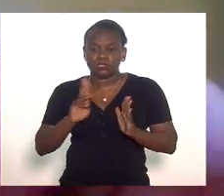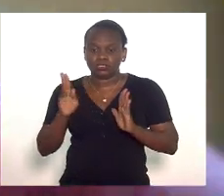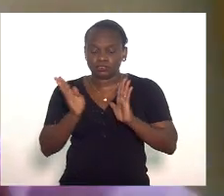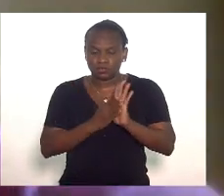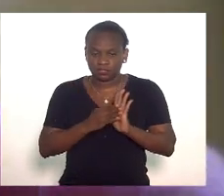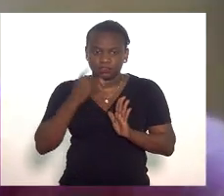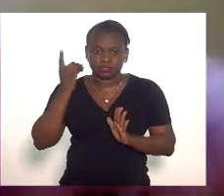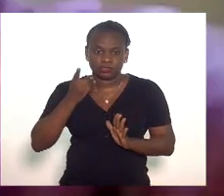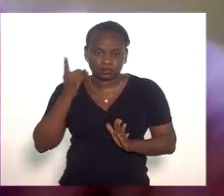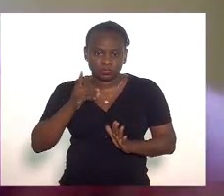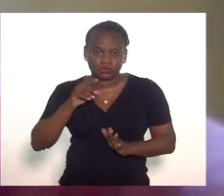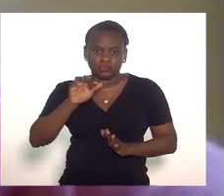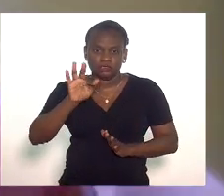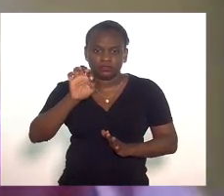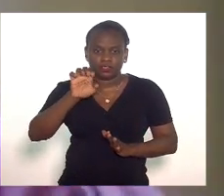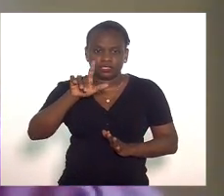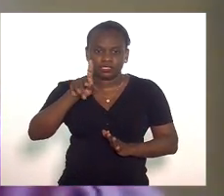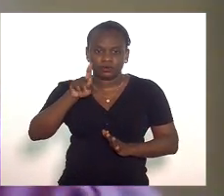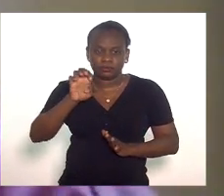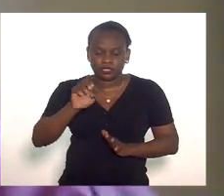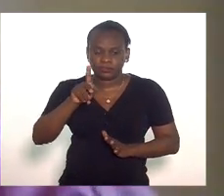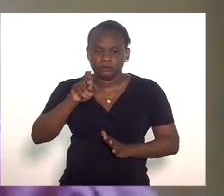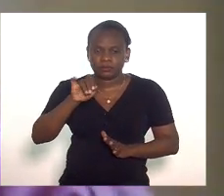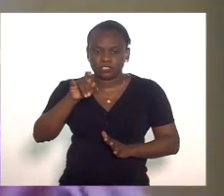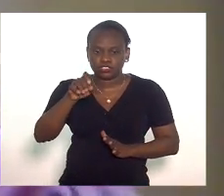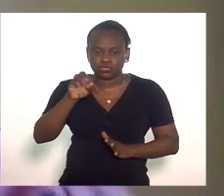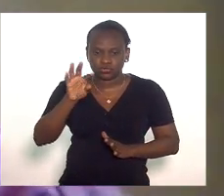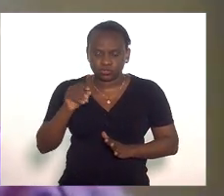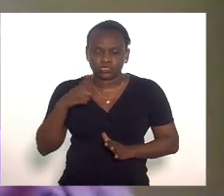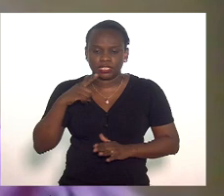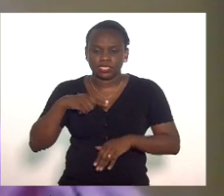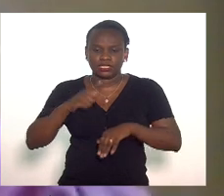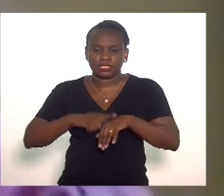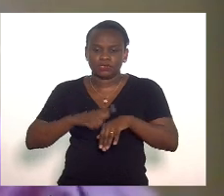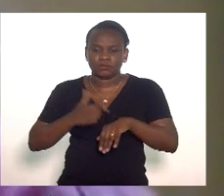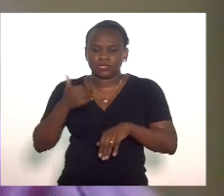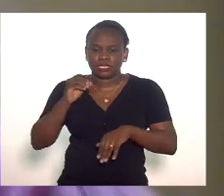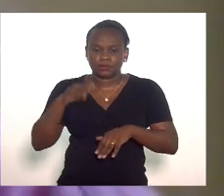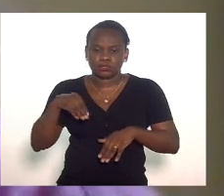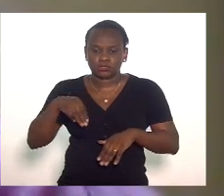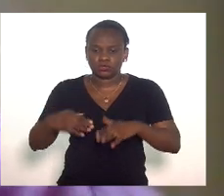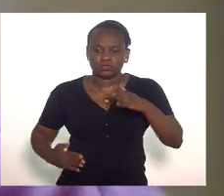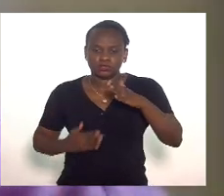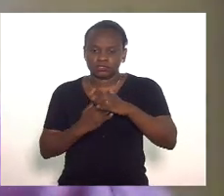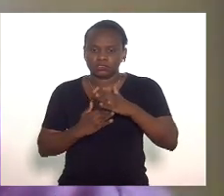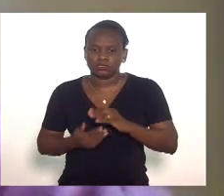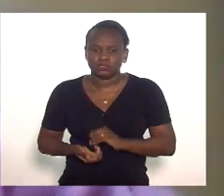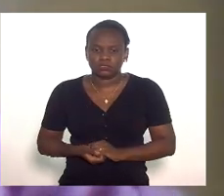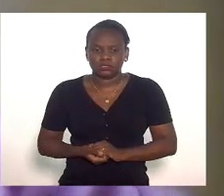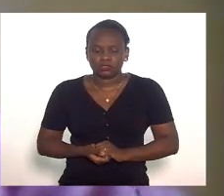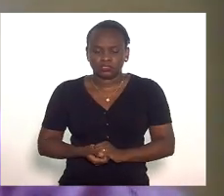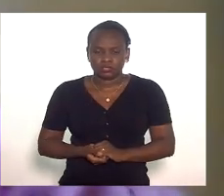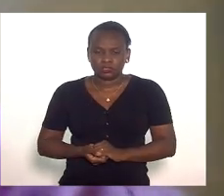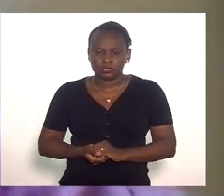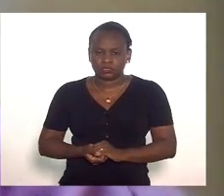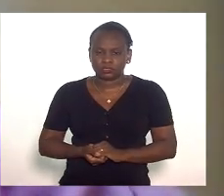o deputado Filipe Peixoto vossa excelência dispõe de 10 minutos de acordo com o tempo regimental